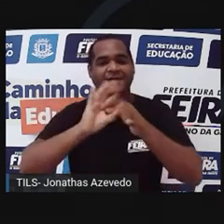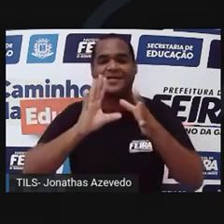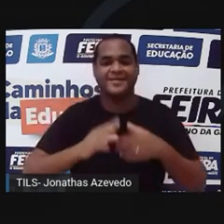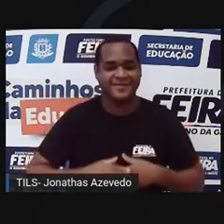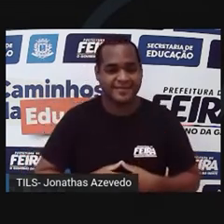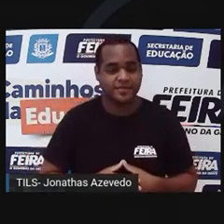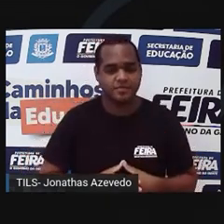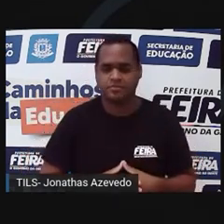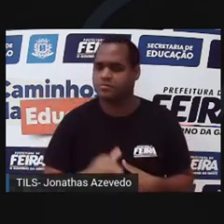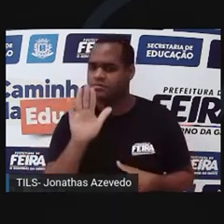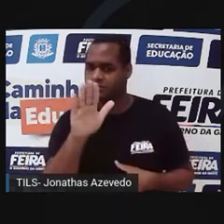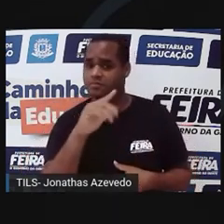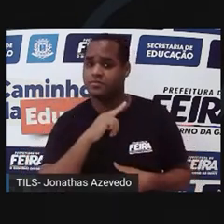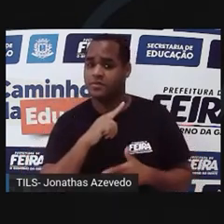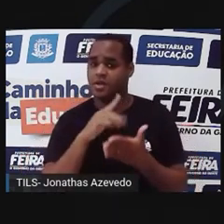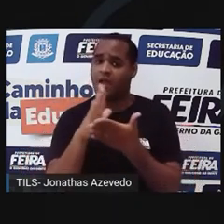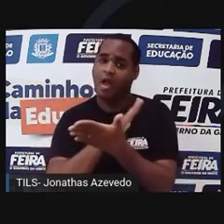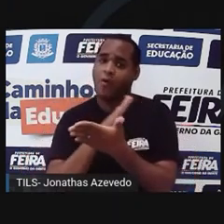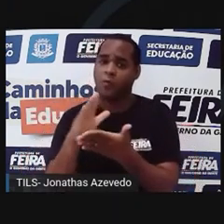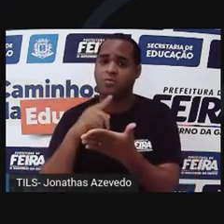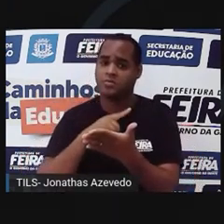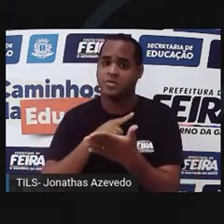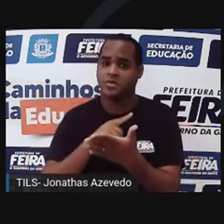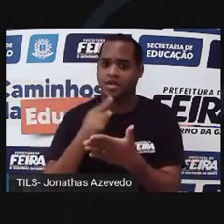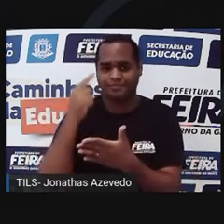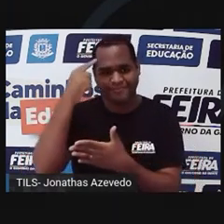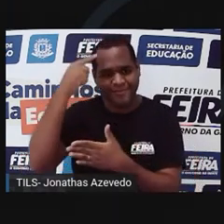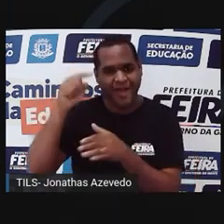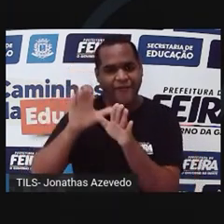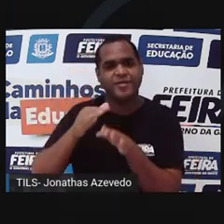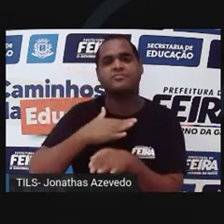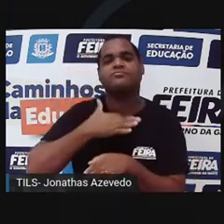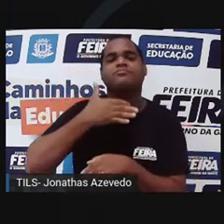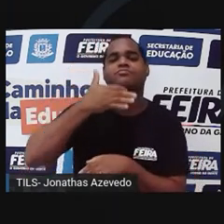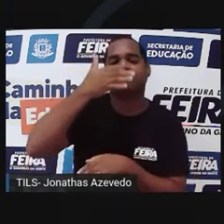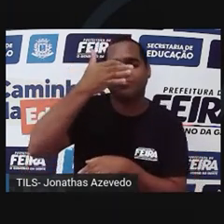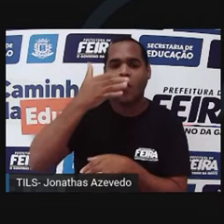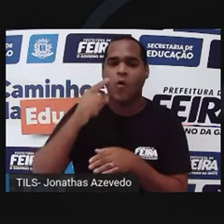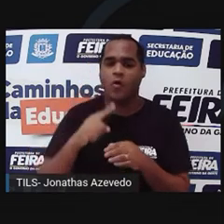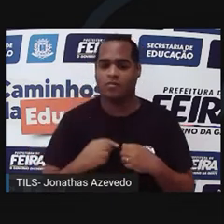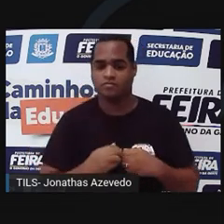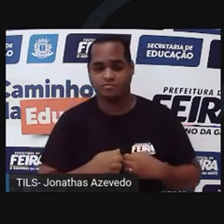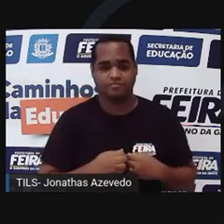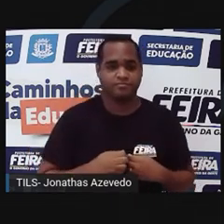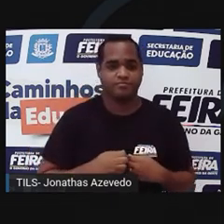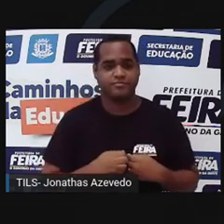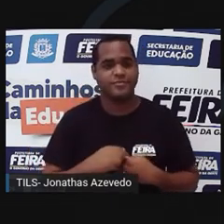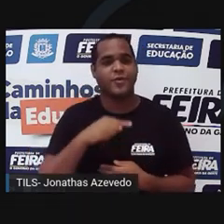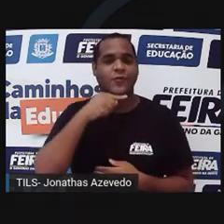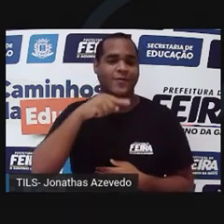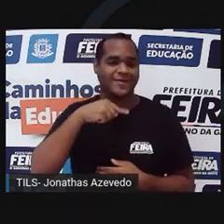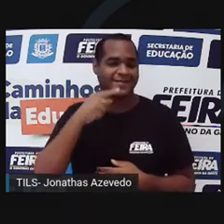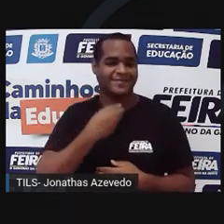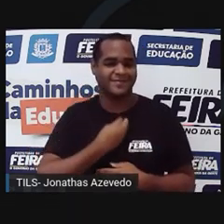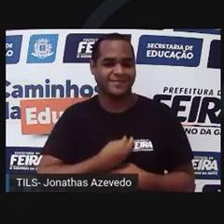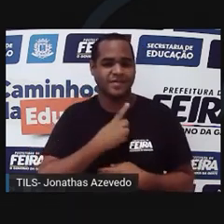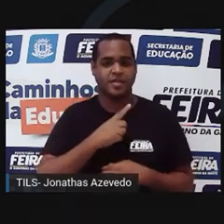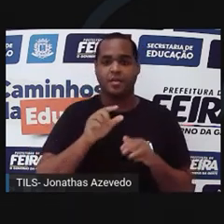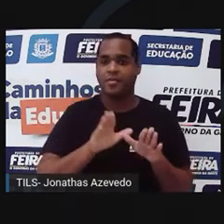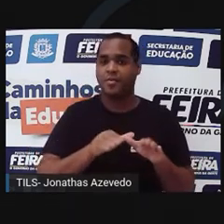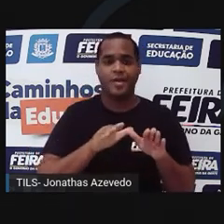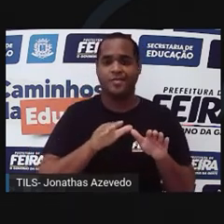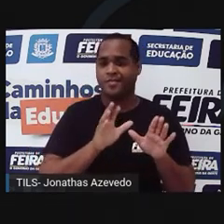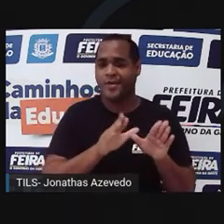Mas, tem algumas aves, como o avestruz ou o pinguim, por exemplo, que não voam, mesmo tendo asas.